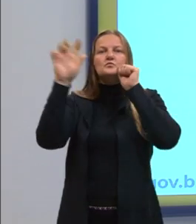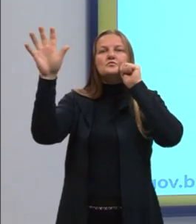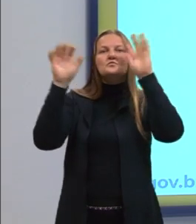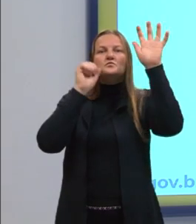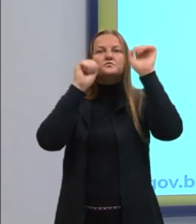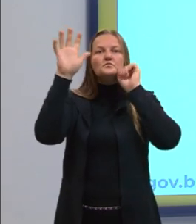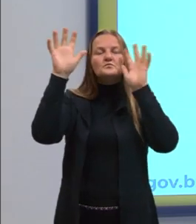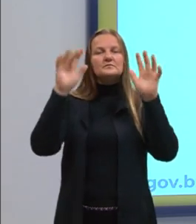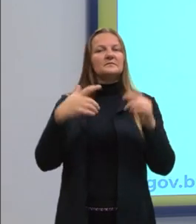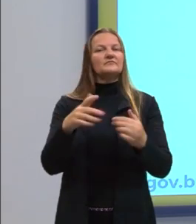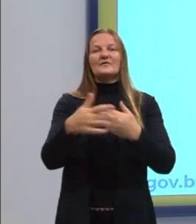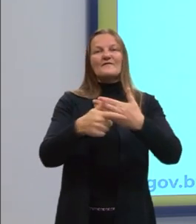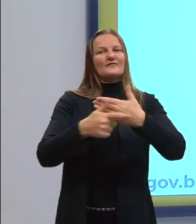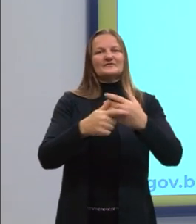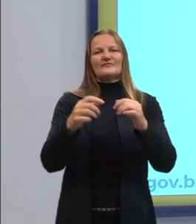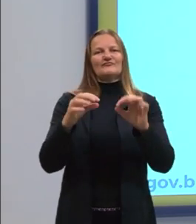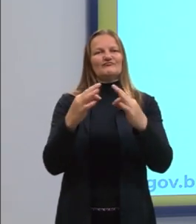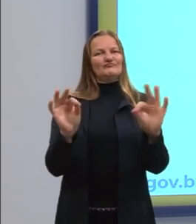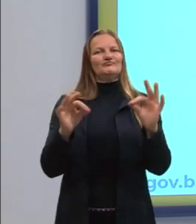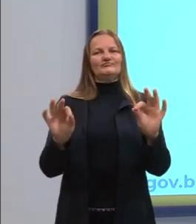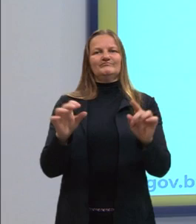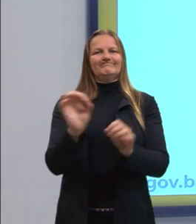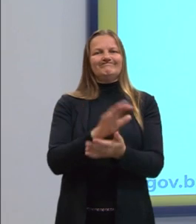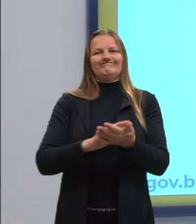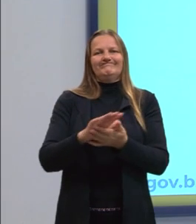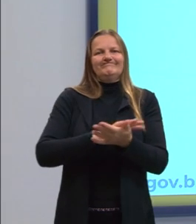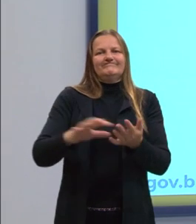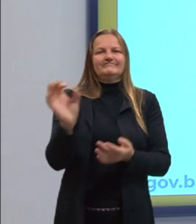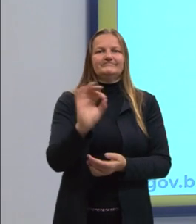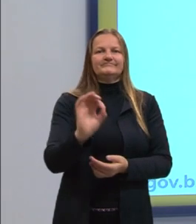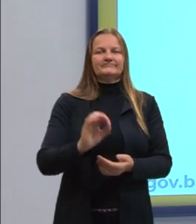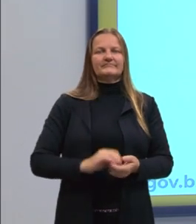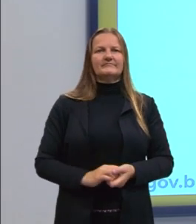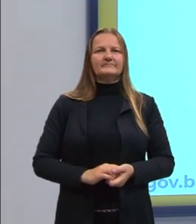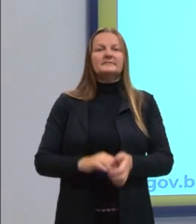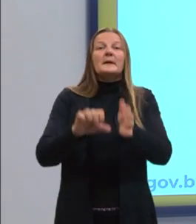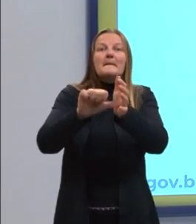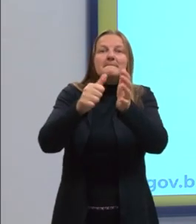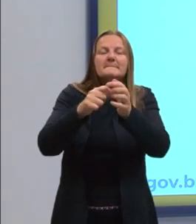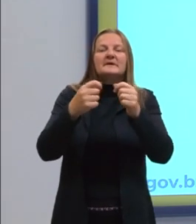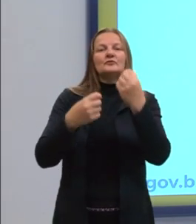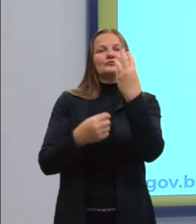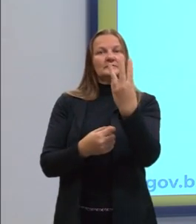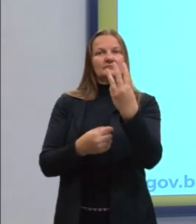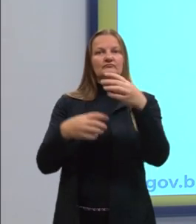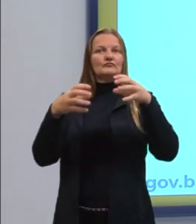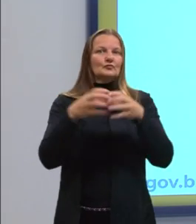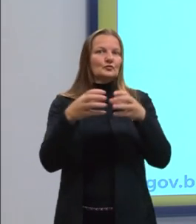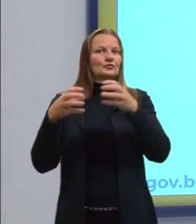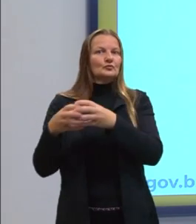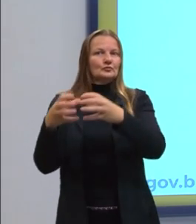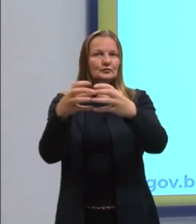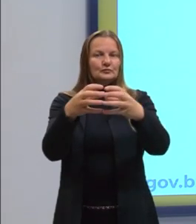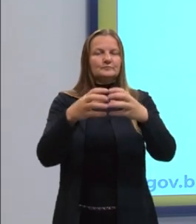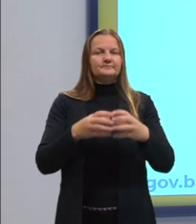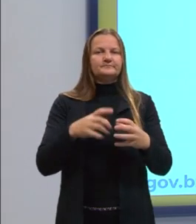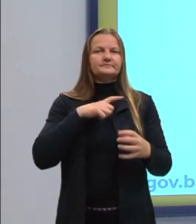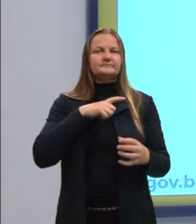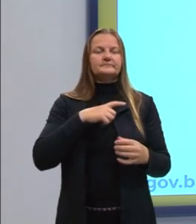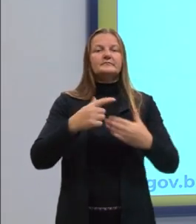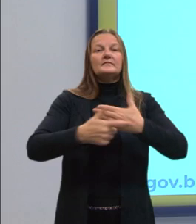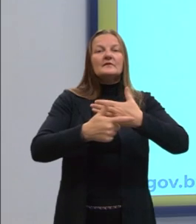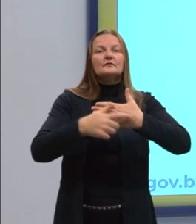Então, pensando em funções sintáticas, a gente tem primeiro três grandes grupos de funções